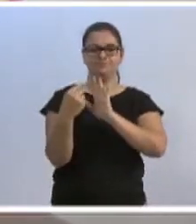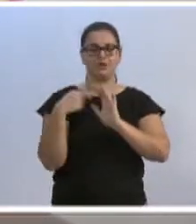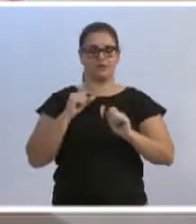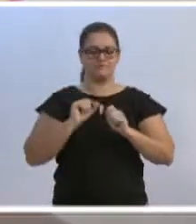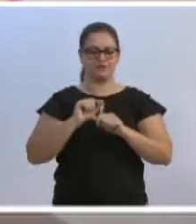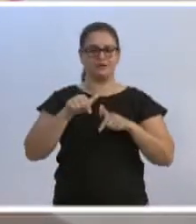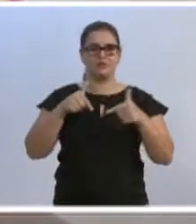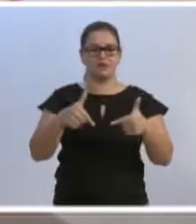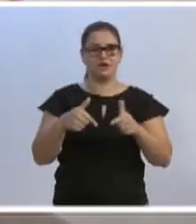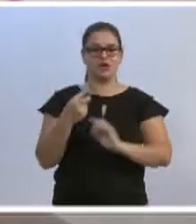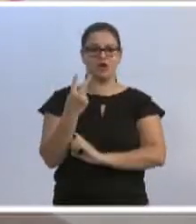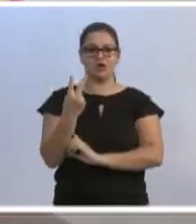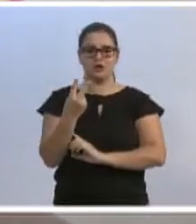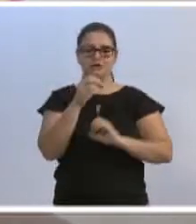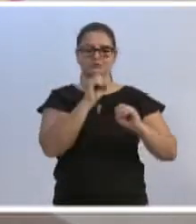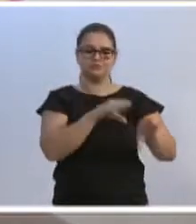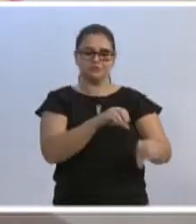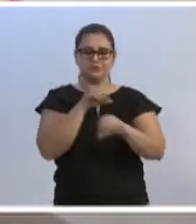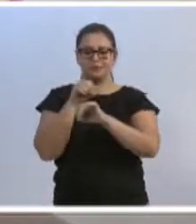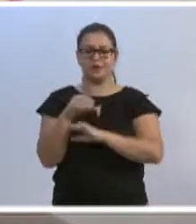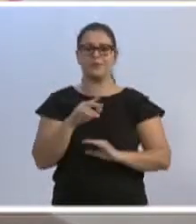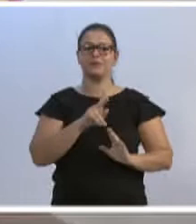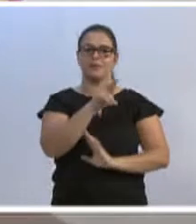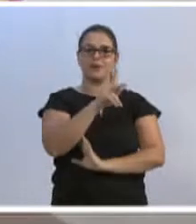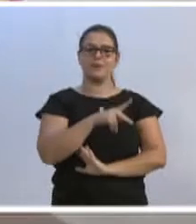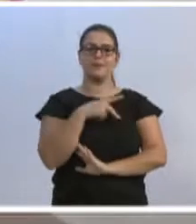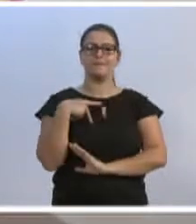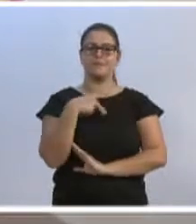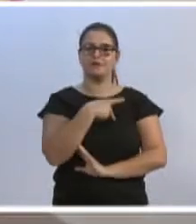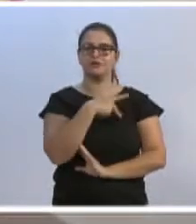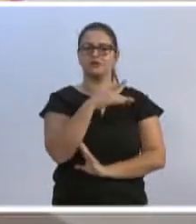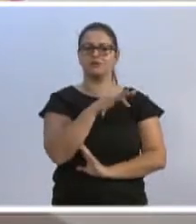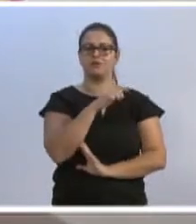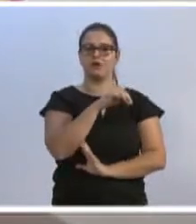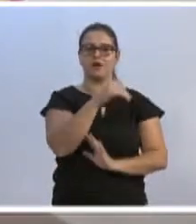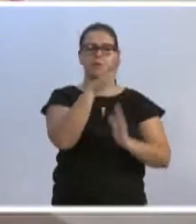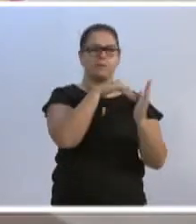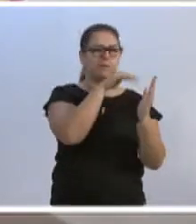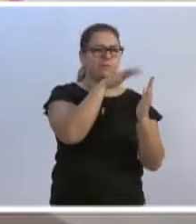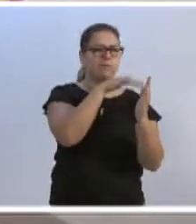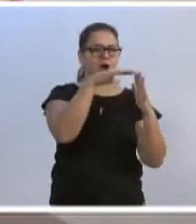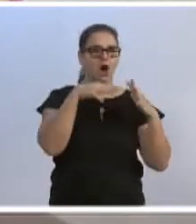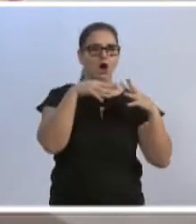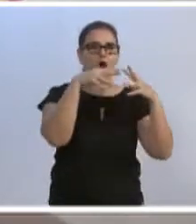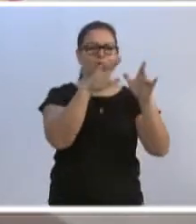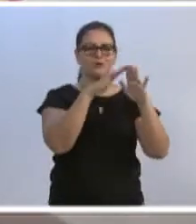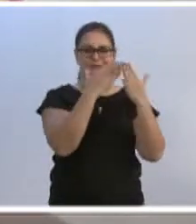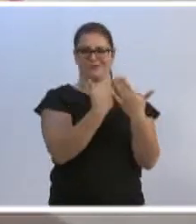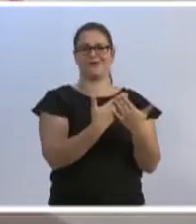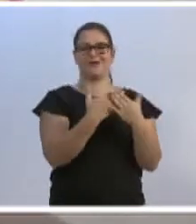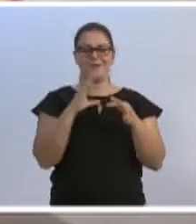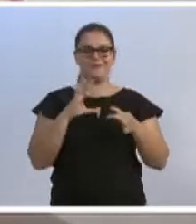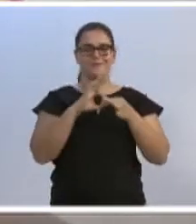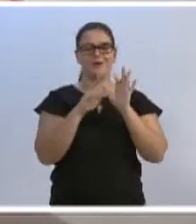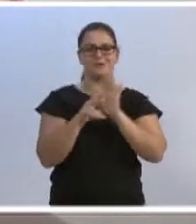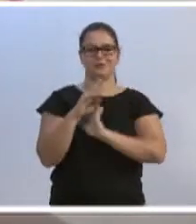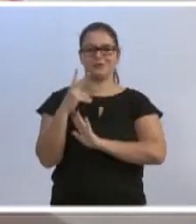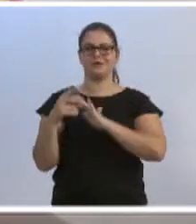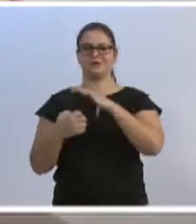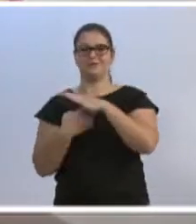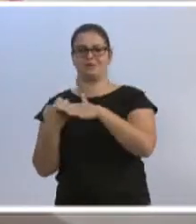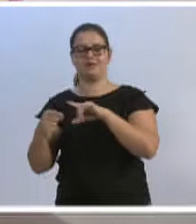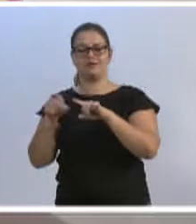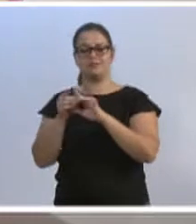aqui em dois educandários, na escola Pastor Fauleaber, pintou a escola inteira, em parceria com duas empresas, e atuou também